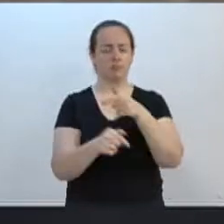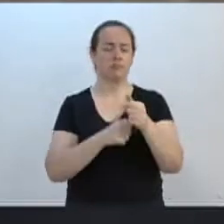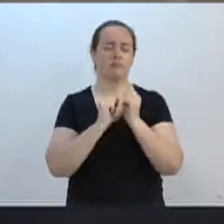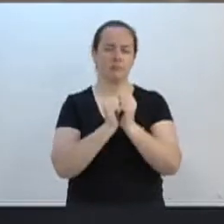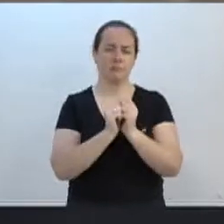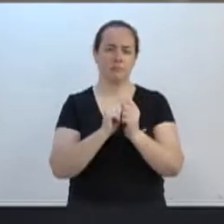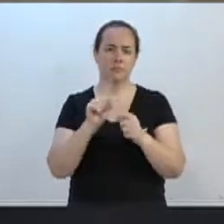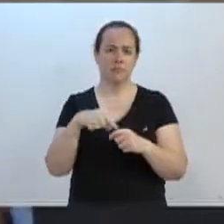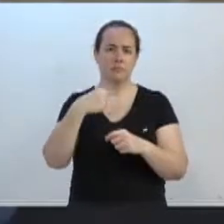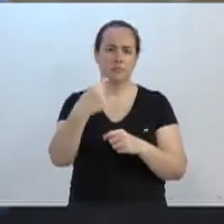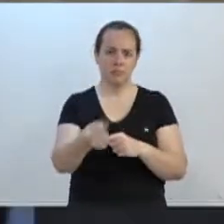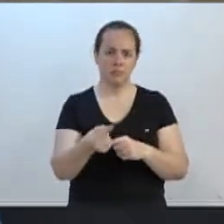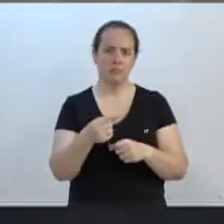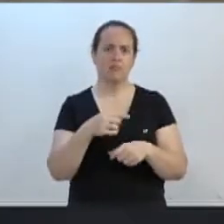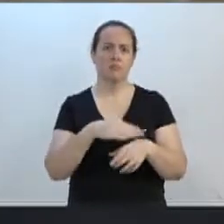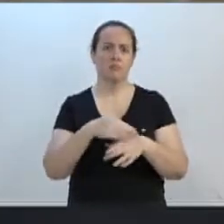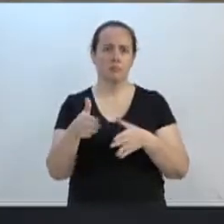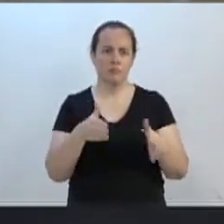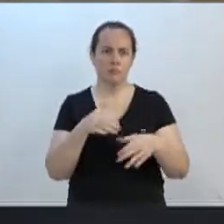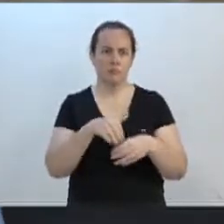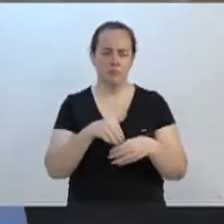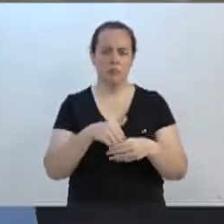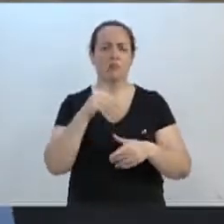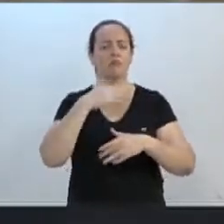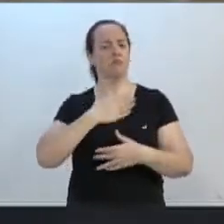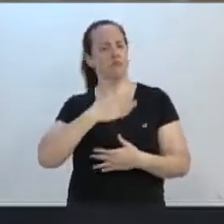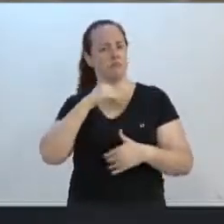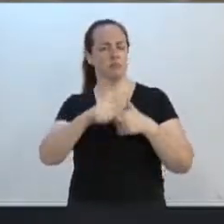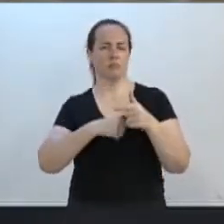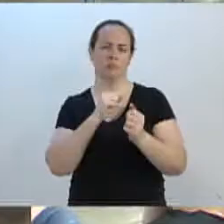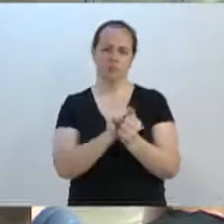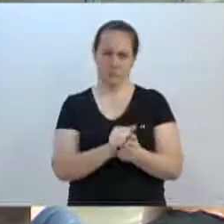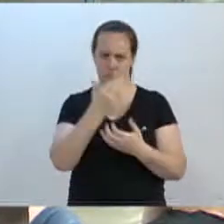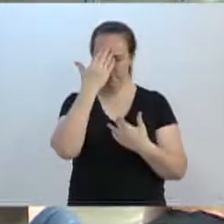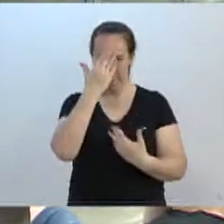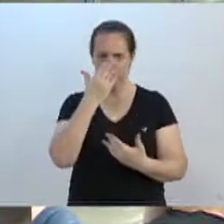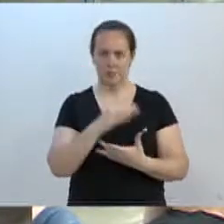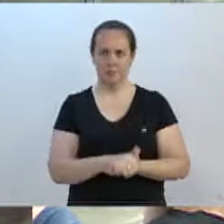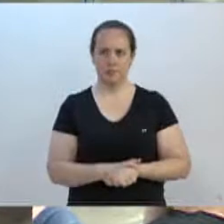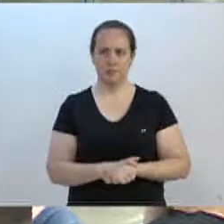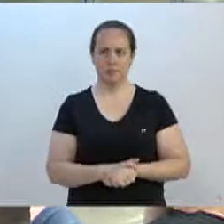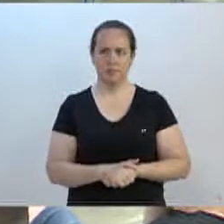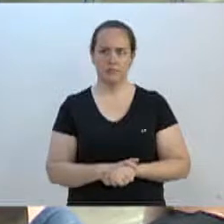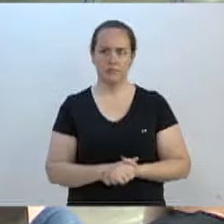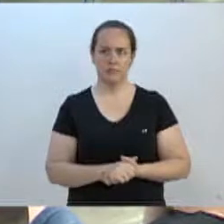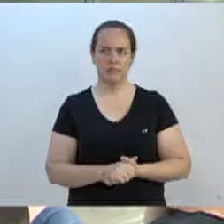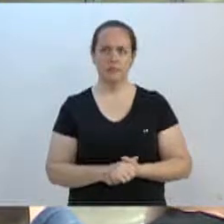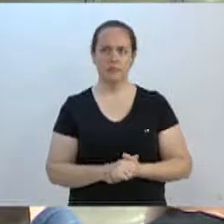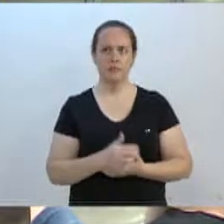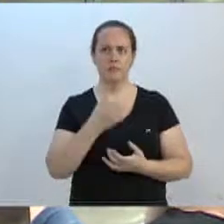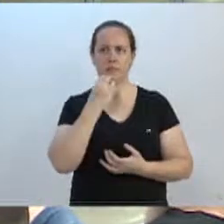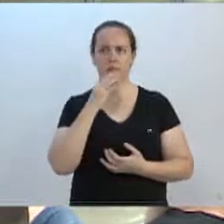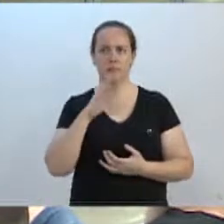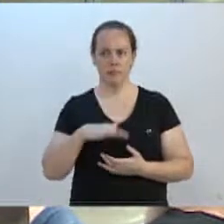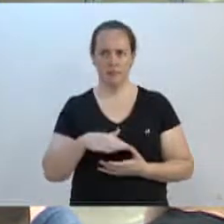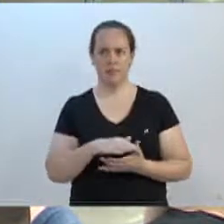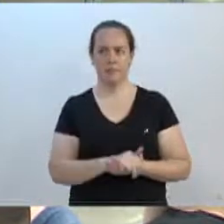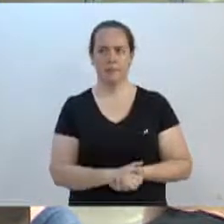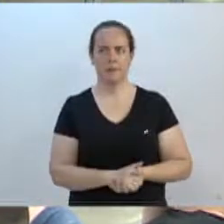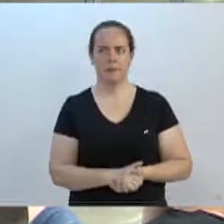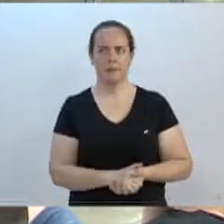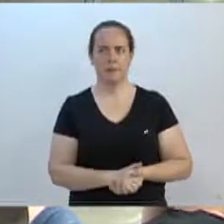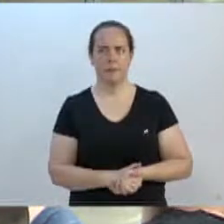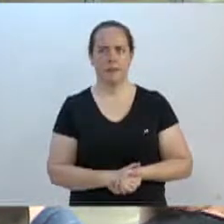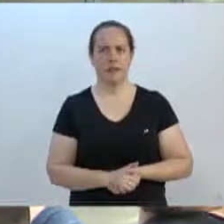na próxima legislatura juntos. Foi um prazer trabalhar com você. Obrigado. Pela ordem, presidente. Pela ordem, pode falar.